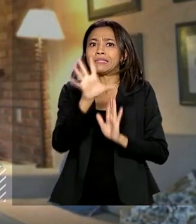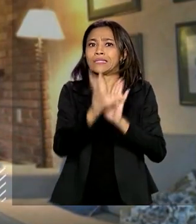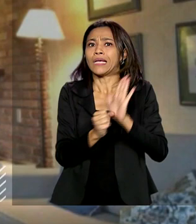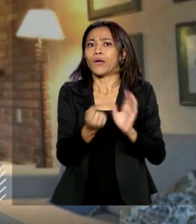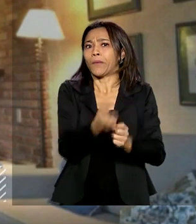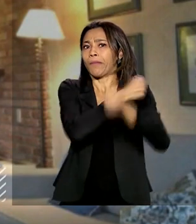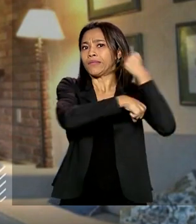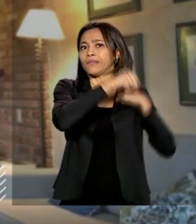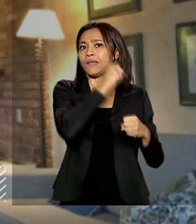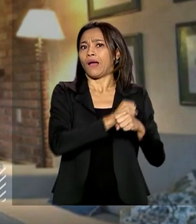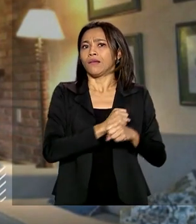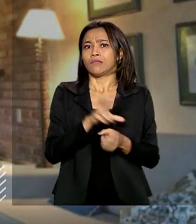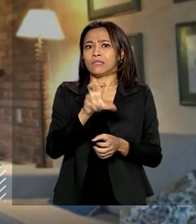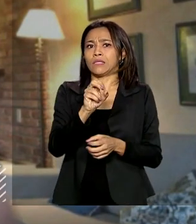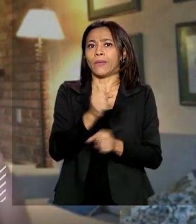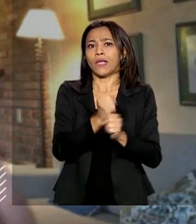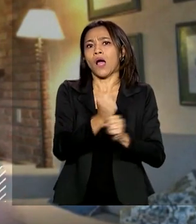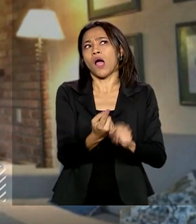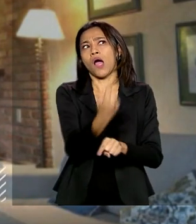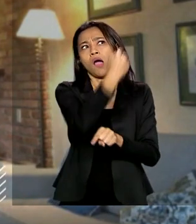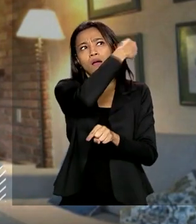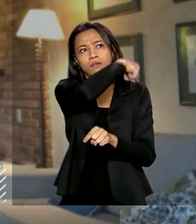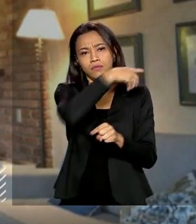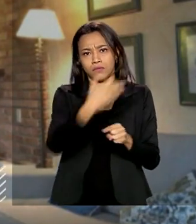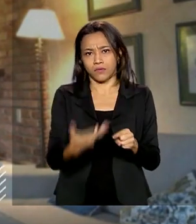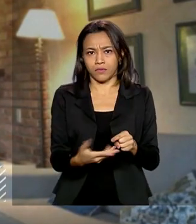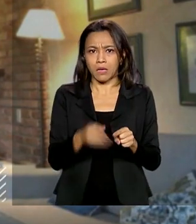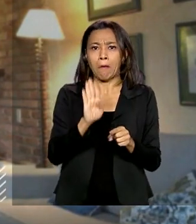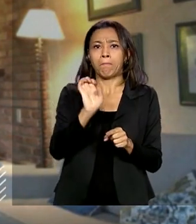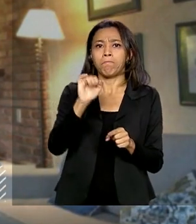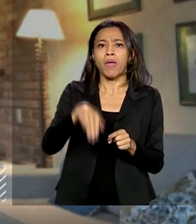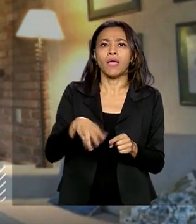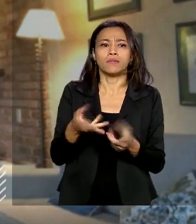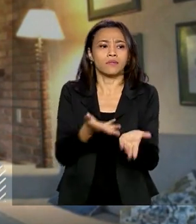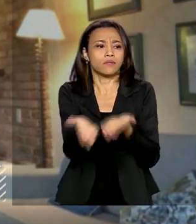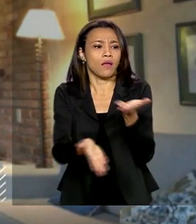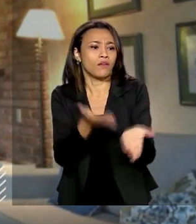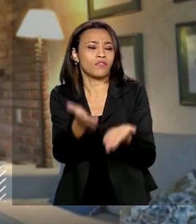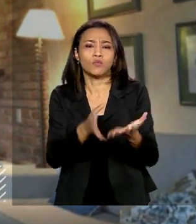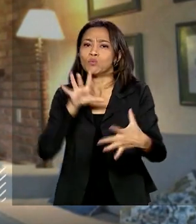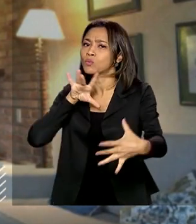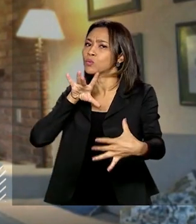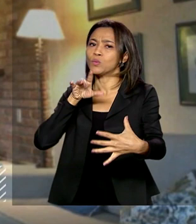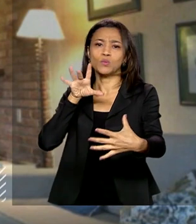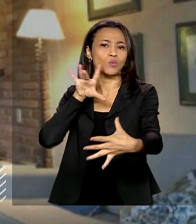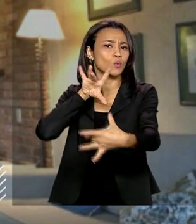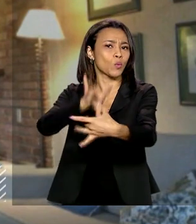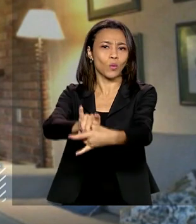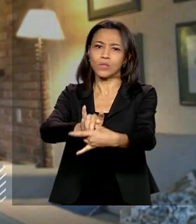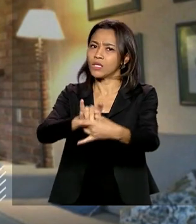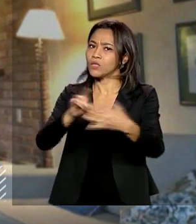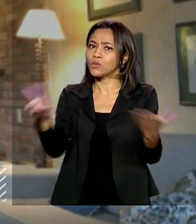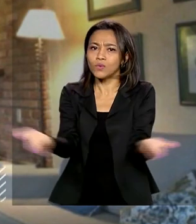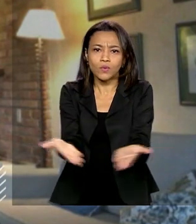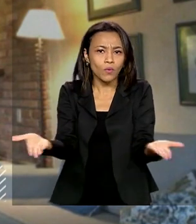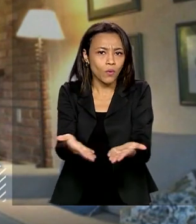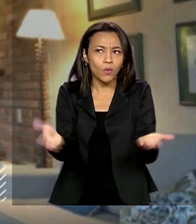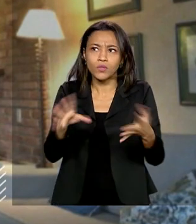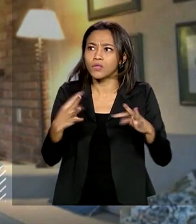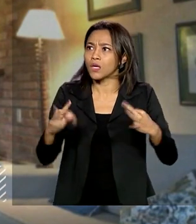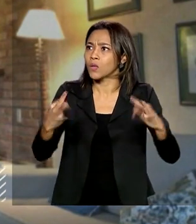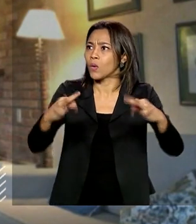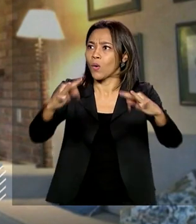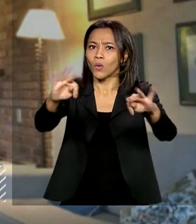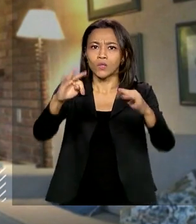Quer dizer, ele ainda trata bens e serviços. Ele não está sintonizado com essa nova economia